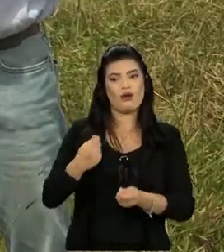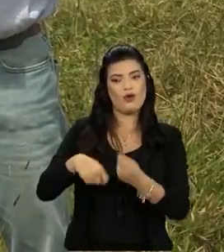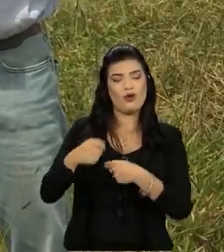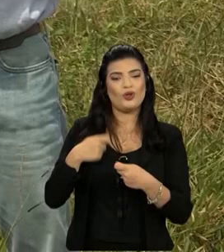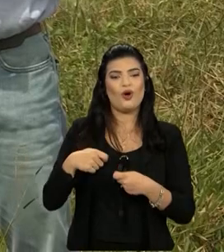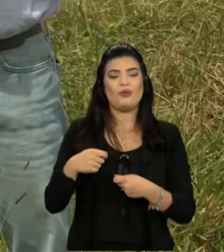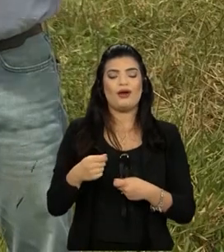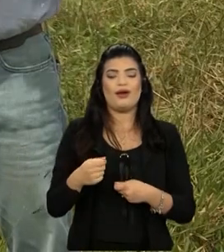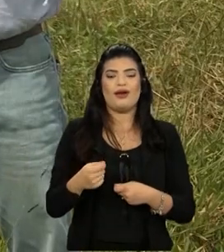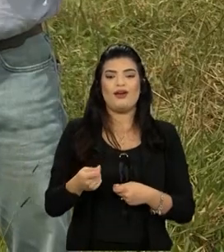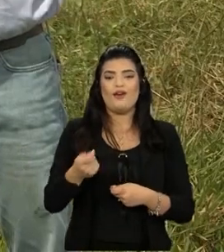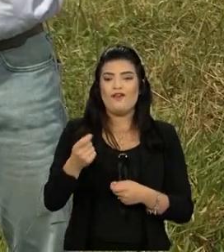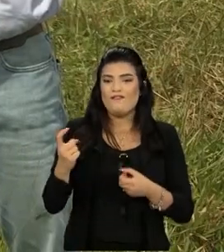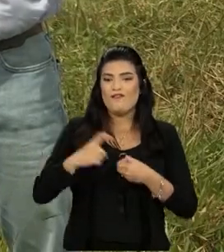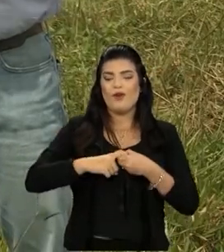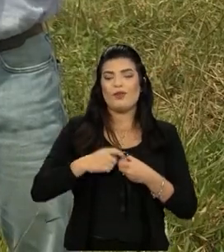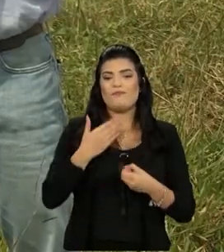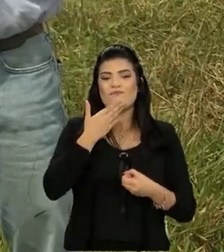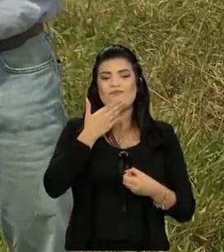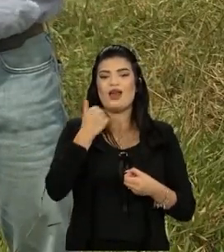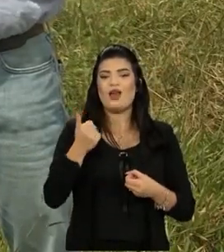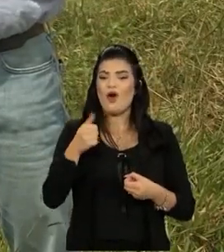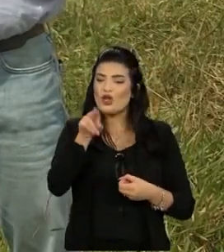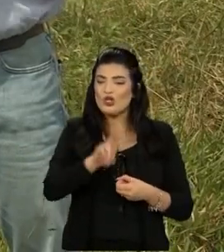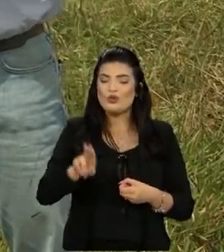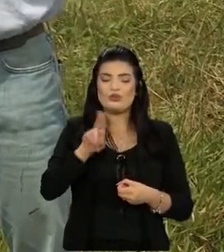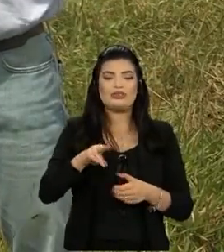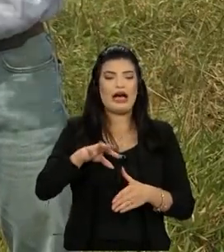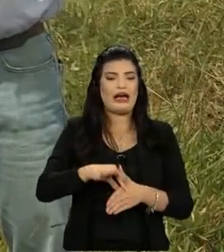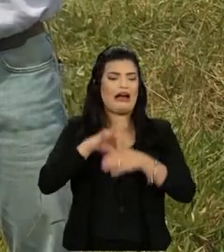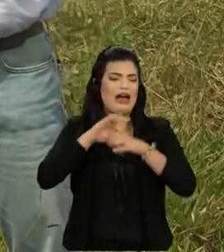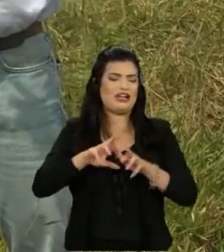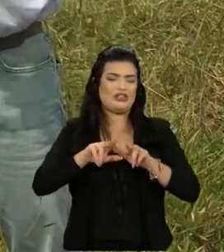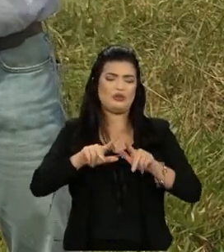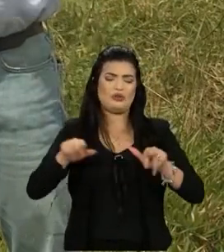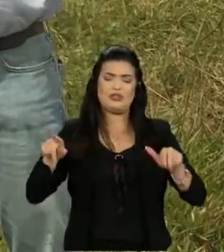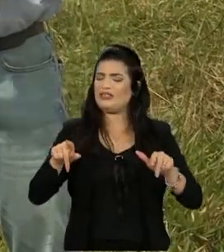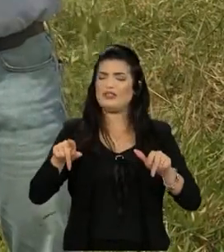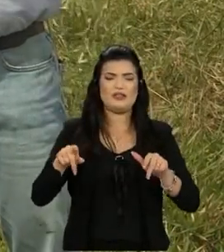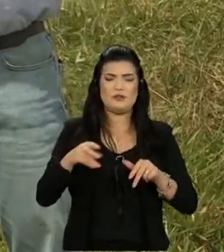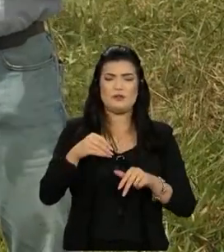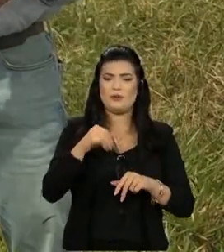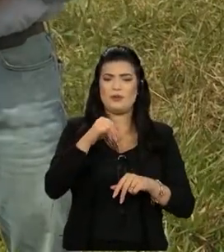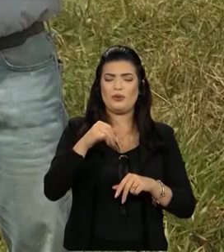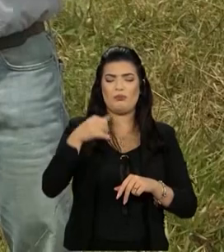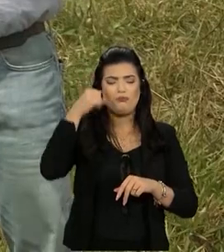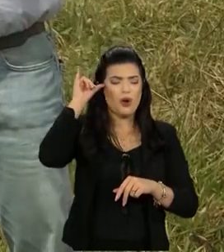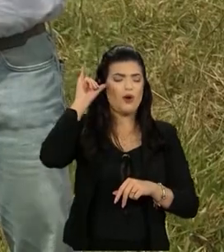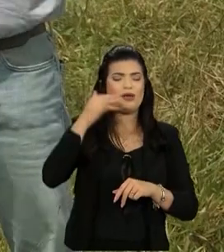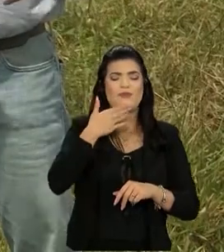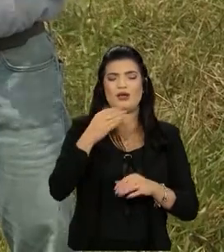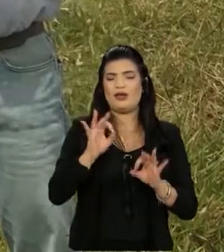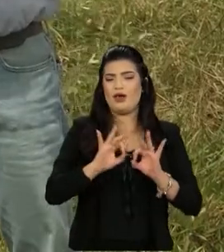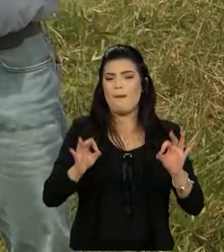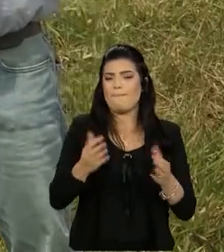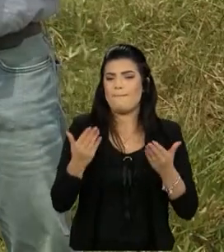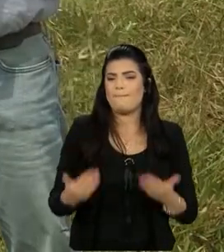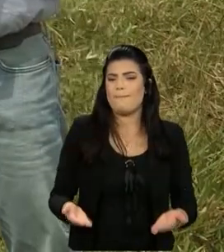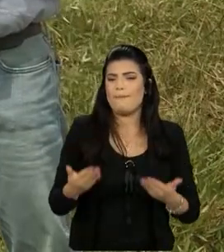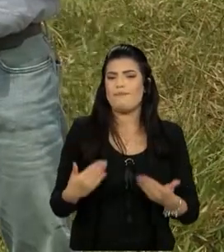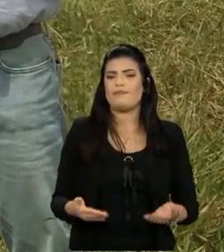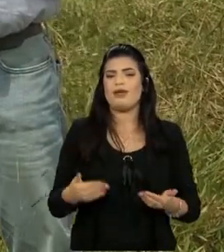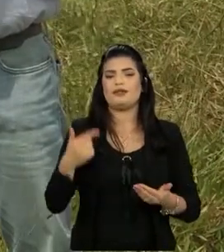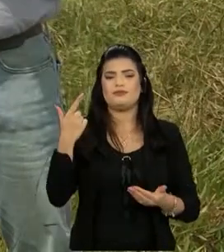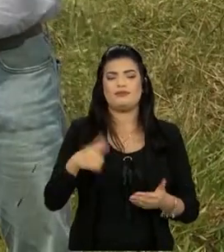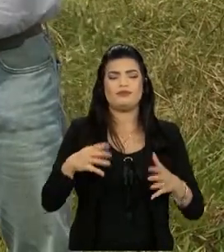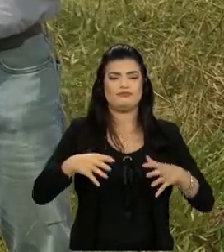produtor já vem mostrando que ele está fazendo ela muito bem feita e que vem melhorando, subindo o peso de carcaça, entregando demais cada